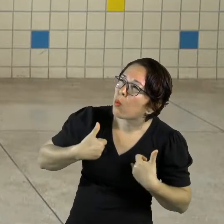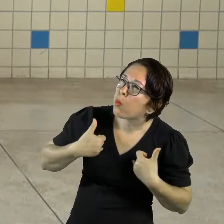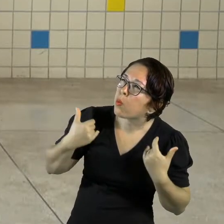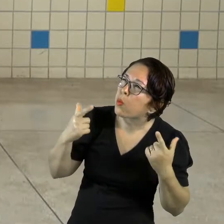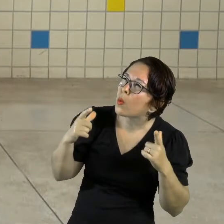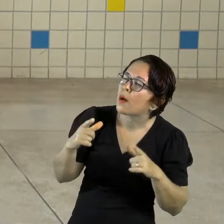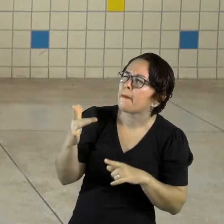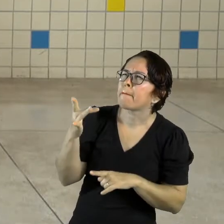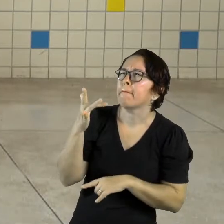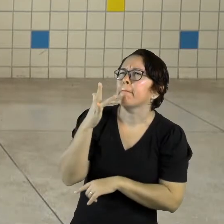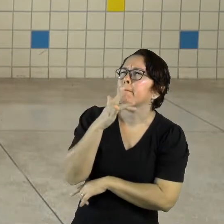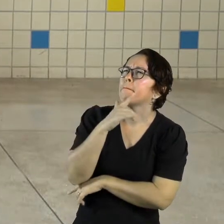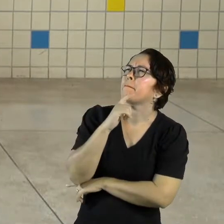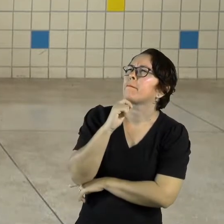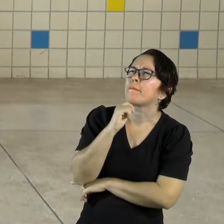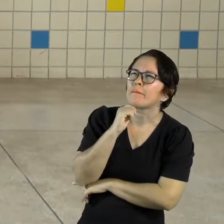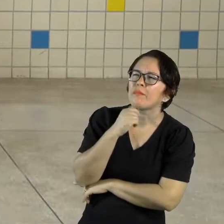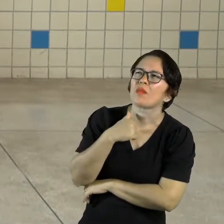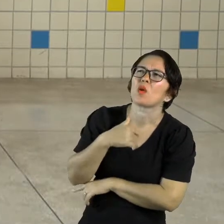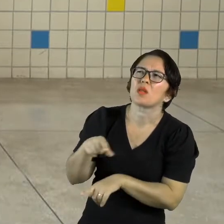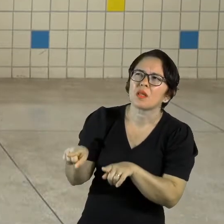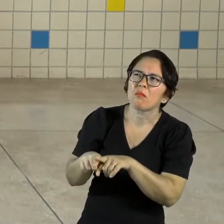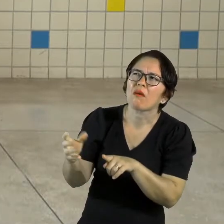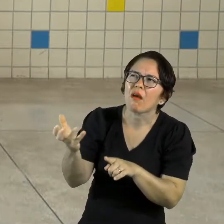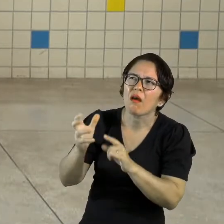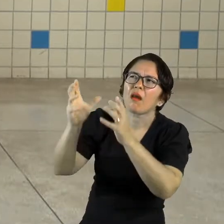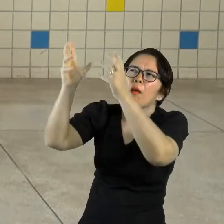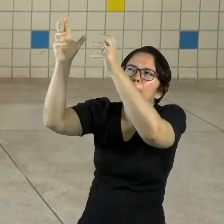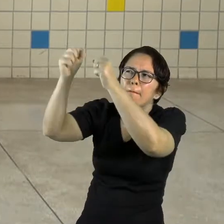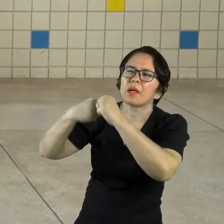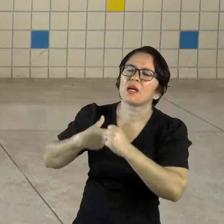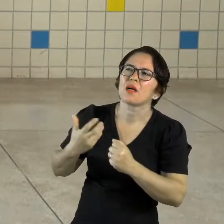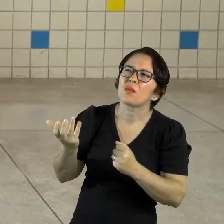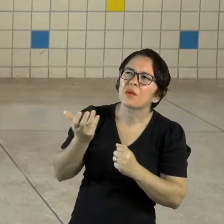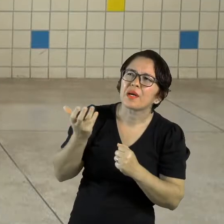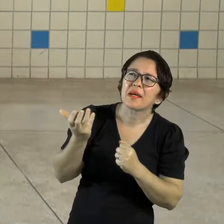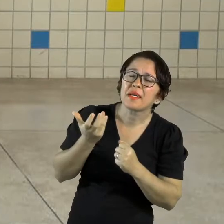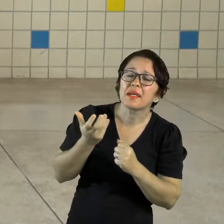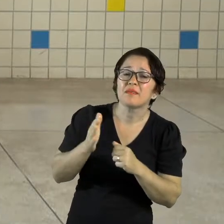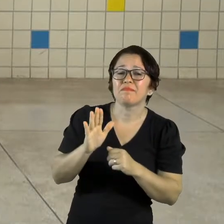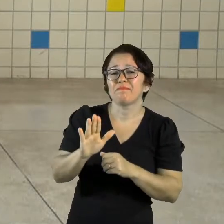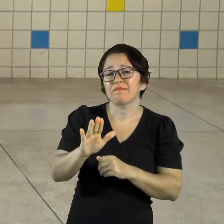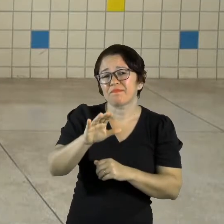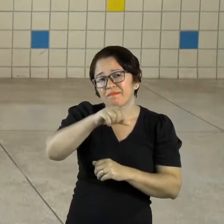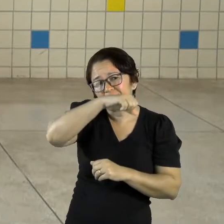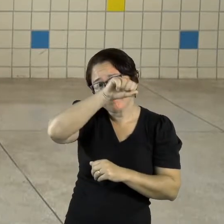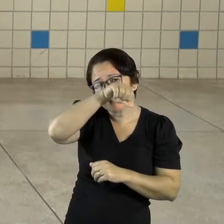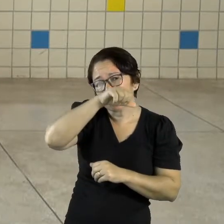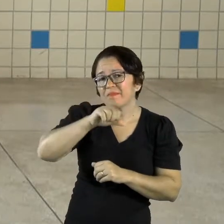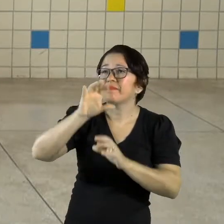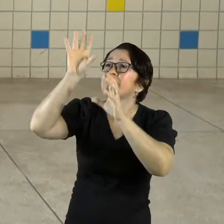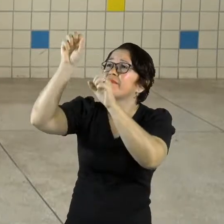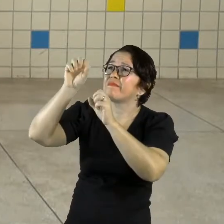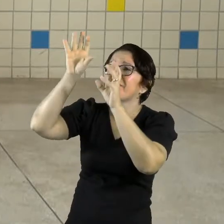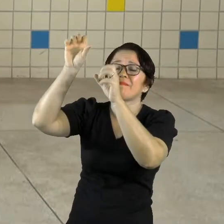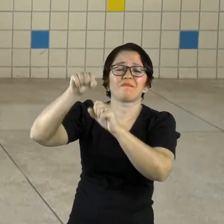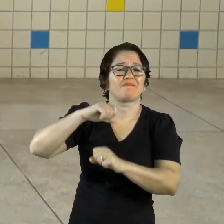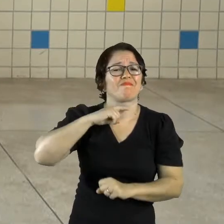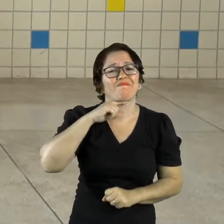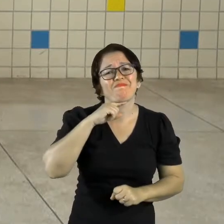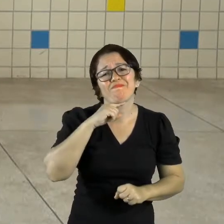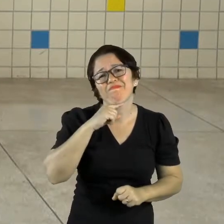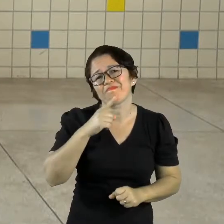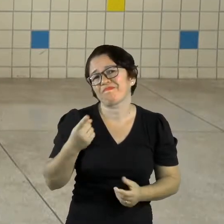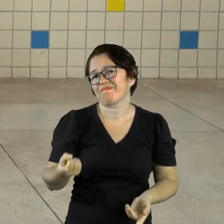Hum, eu também quero pegar esse bolo. Mas ele não conseguiu, porque o bolo